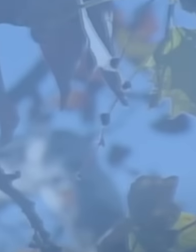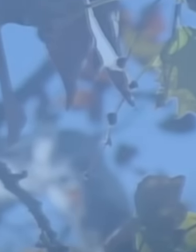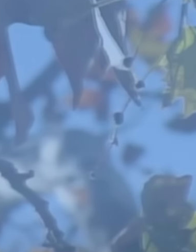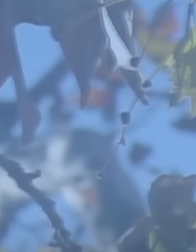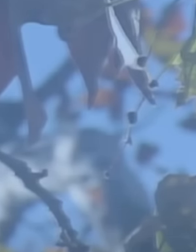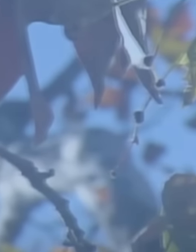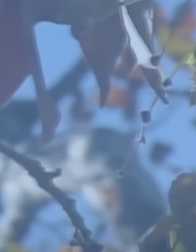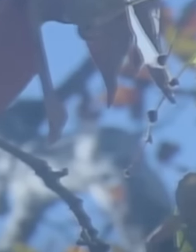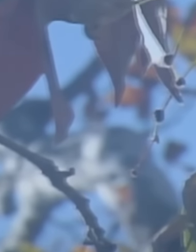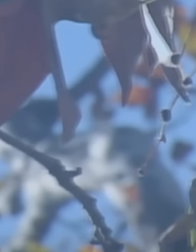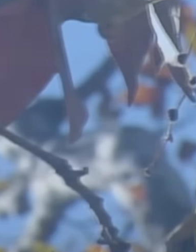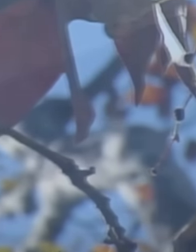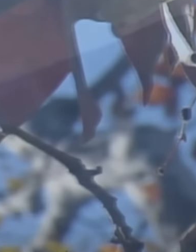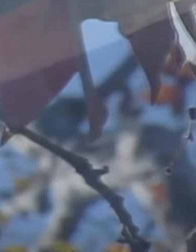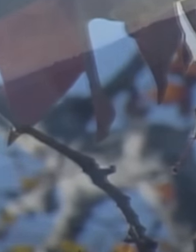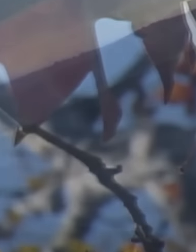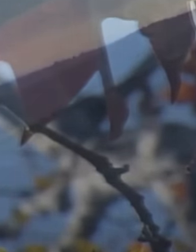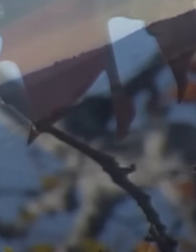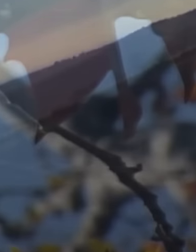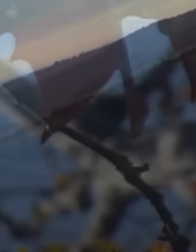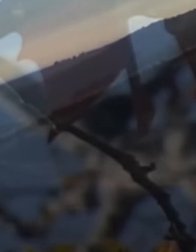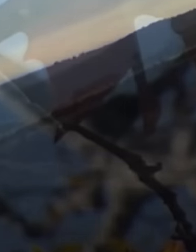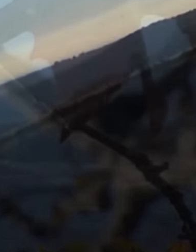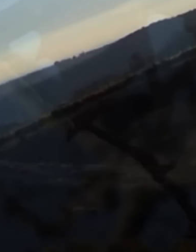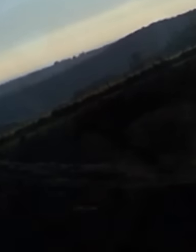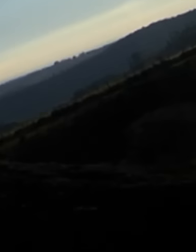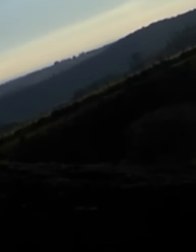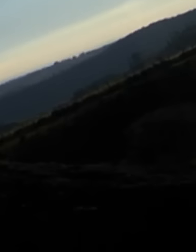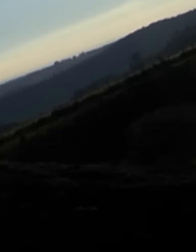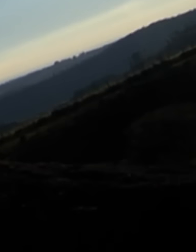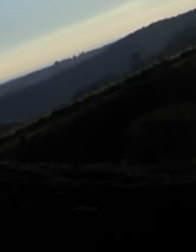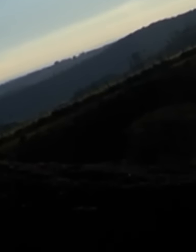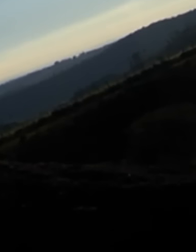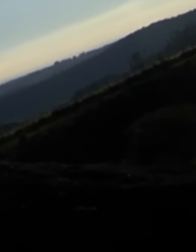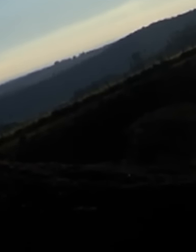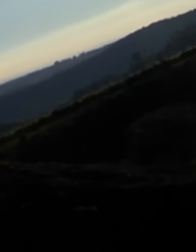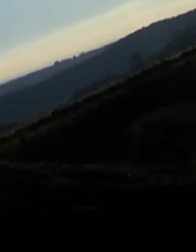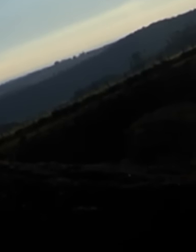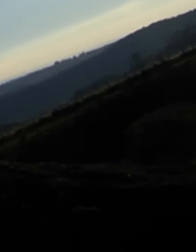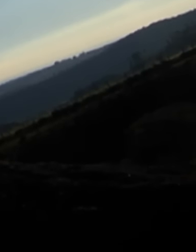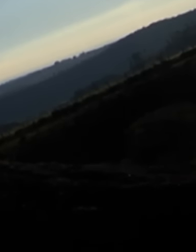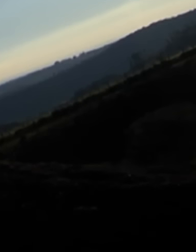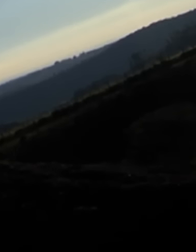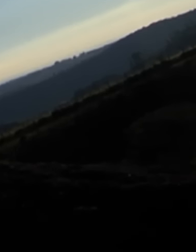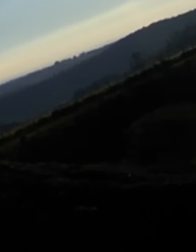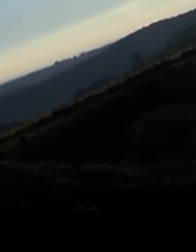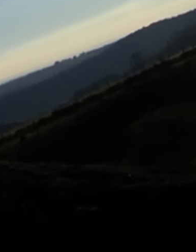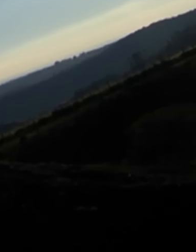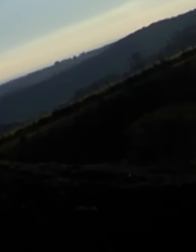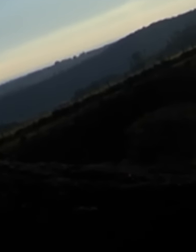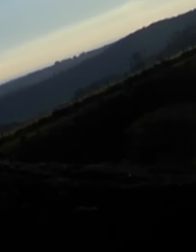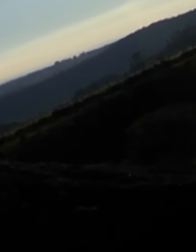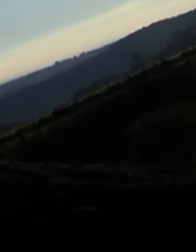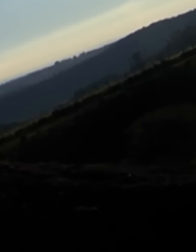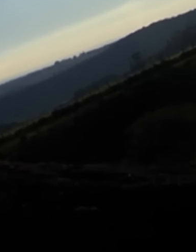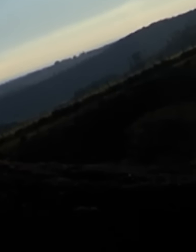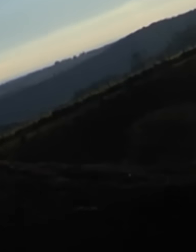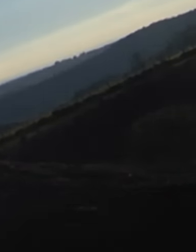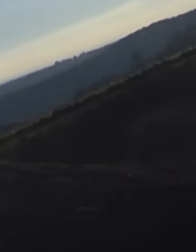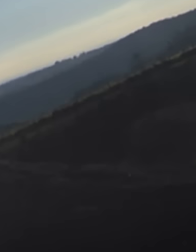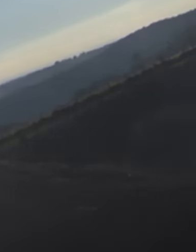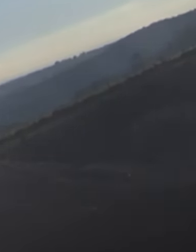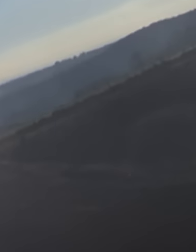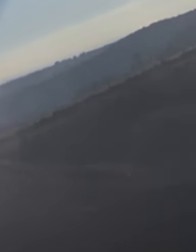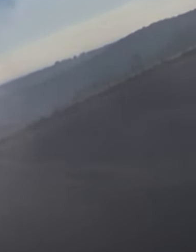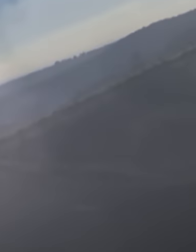alguns assim conseguem compreender.